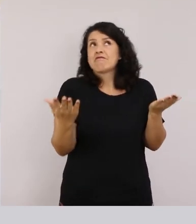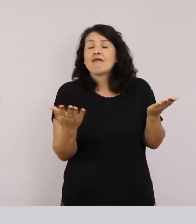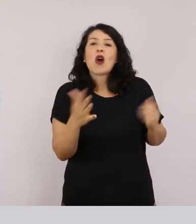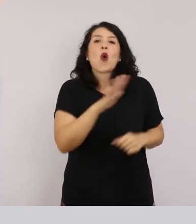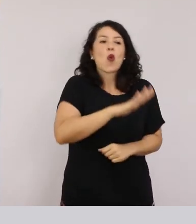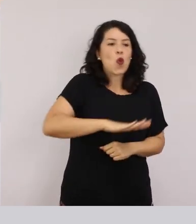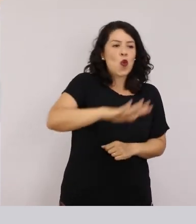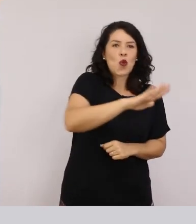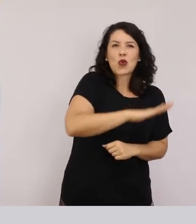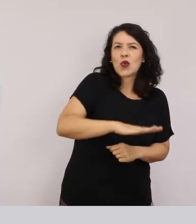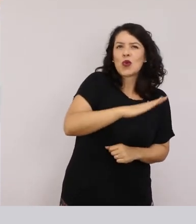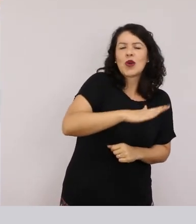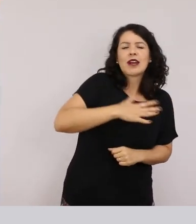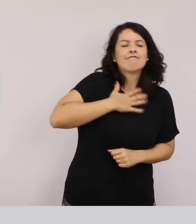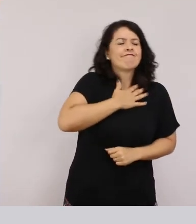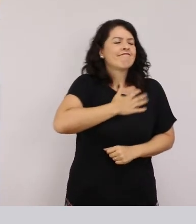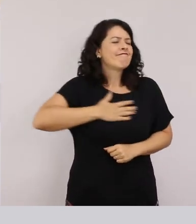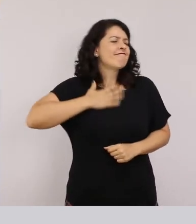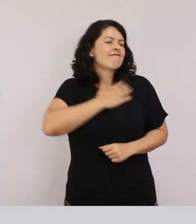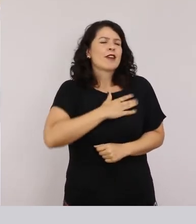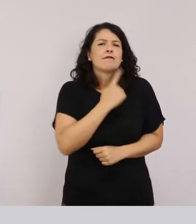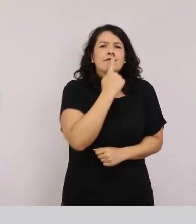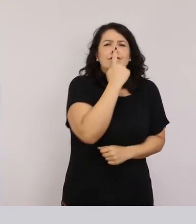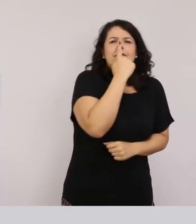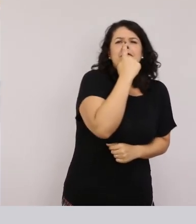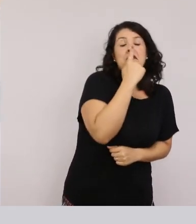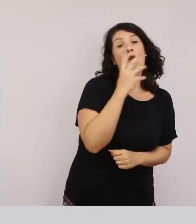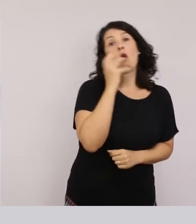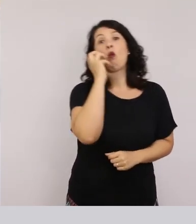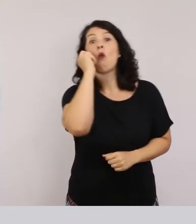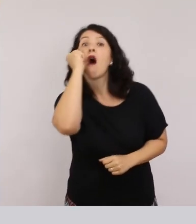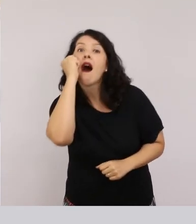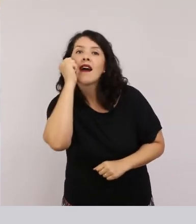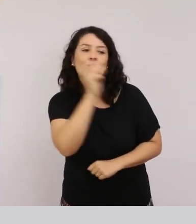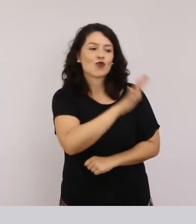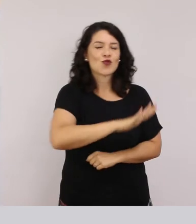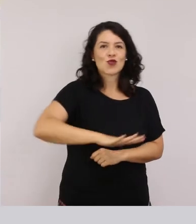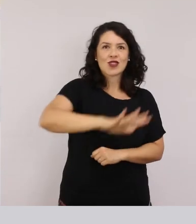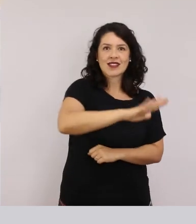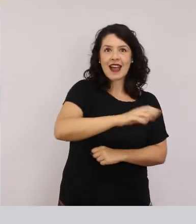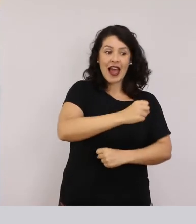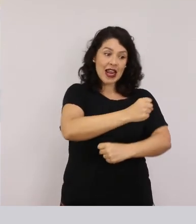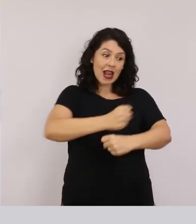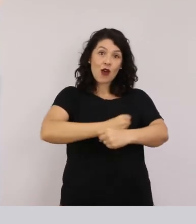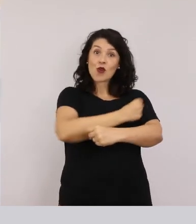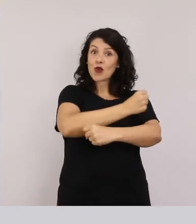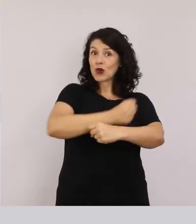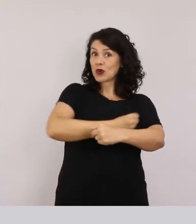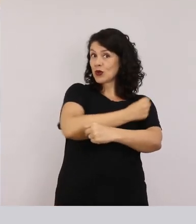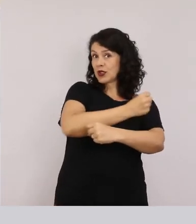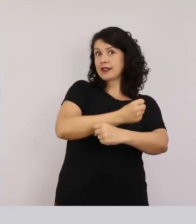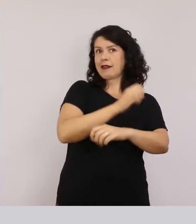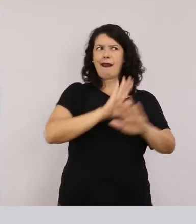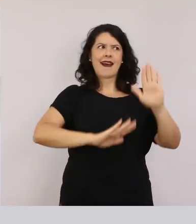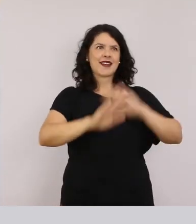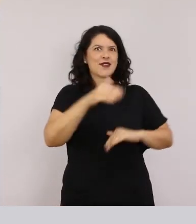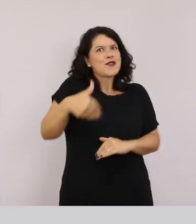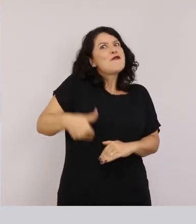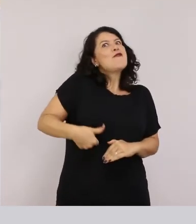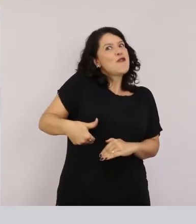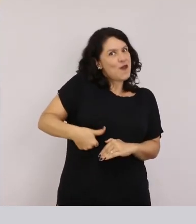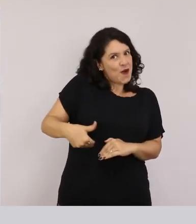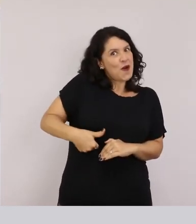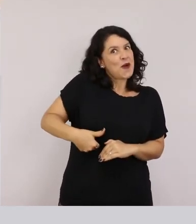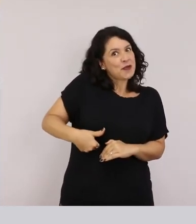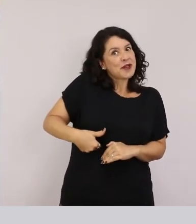o lugar que você mais gosta de ficar na sua casa Seu quarto, a sala ou a cozinha quando está com a barriga